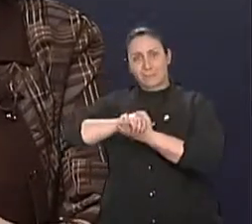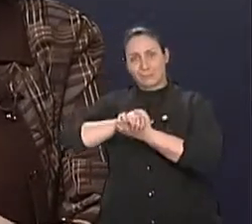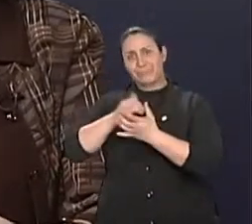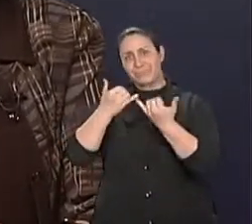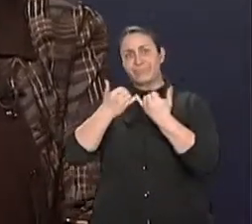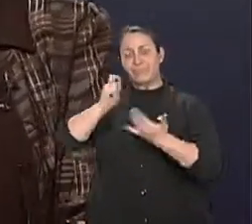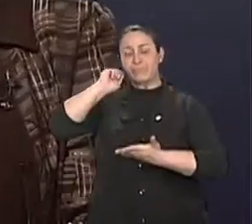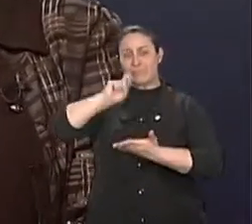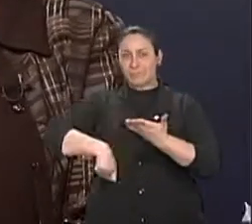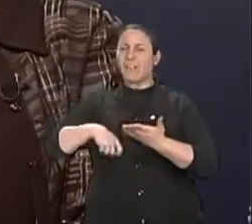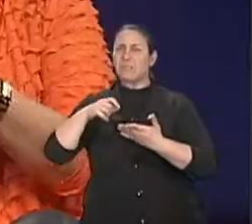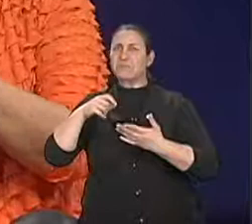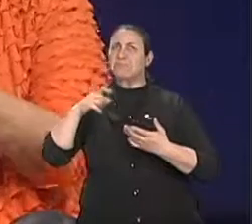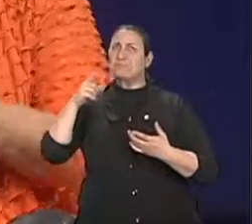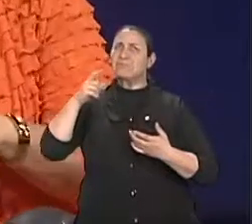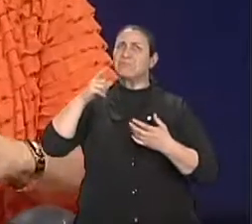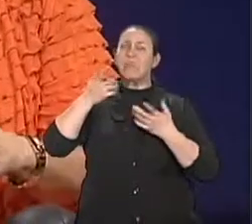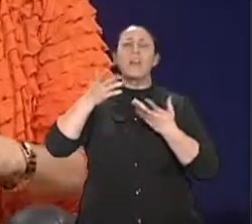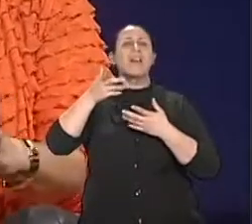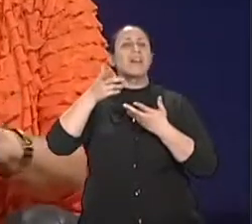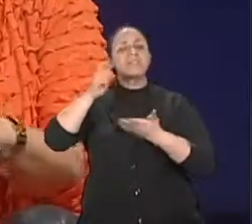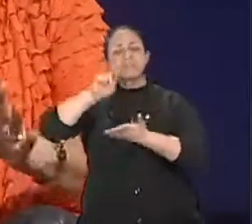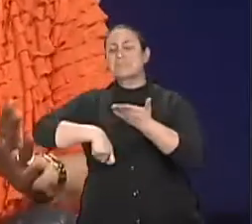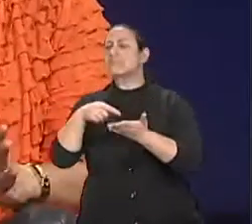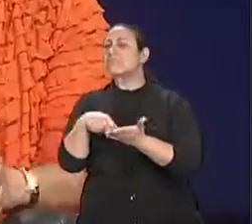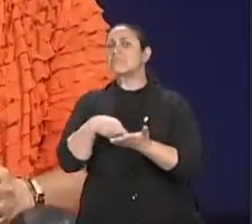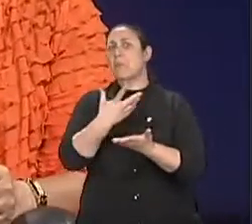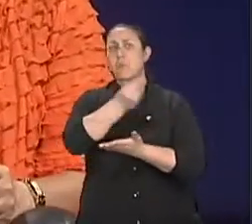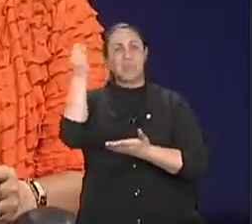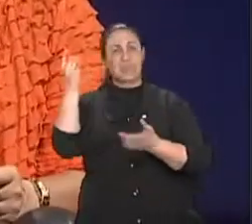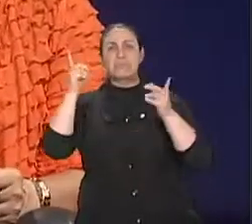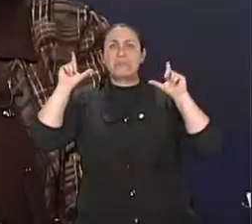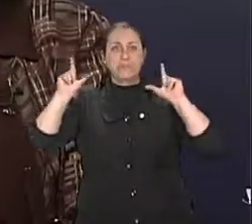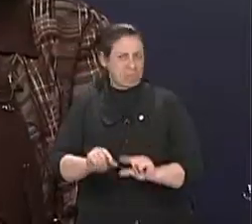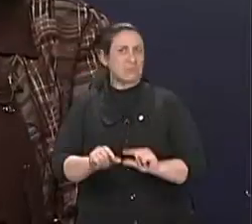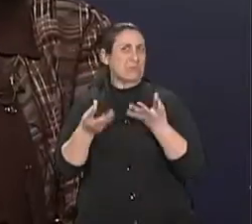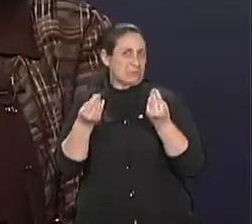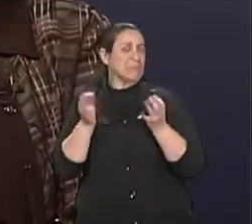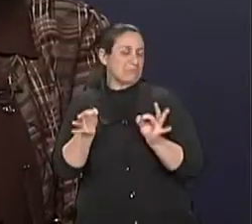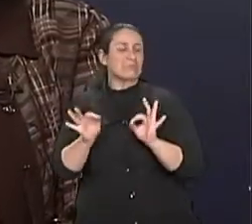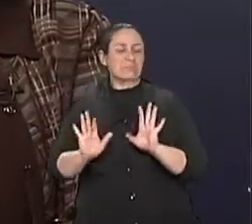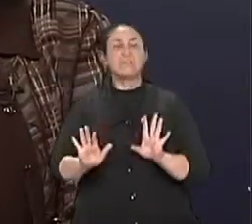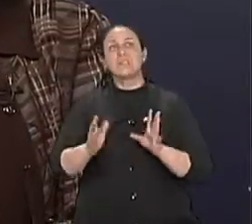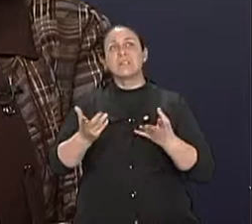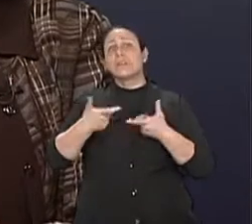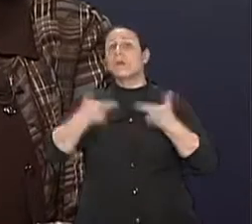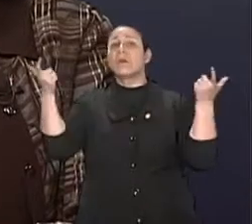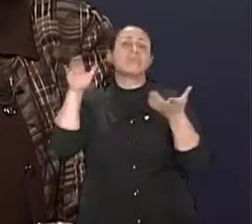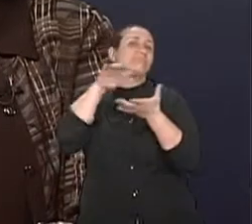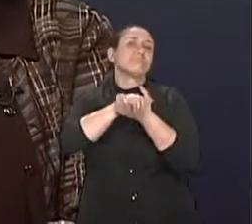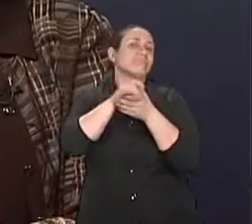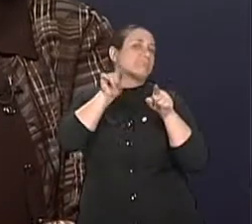passado já é mais difícil. E a união pra mim é um casamento. É casamento. Estão vivendo junto com casados. um casamento, é. É um casamento